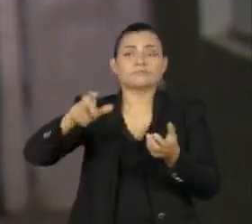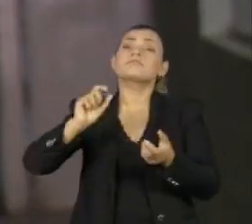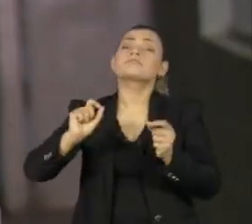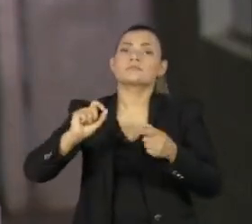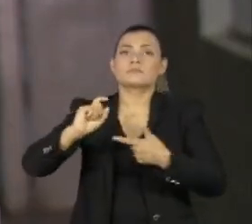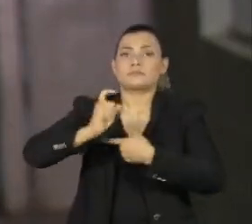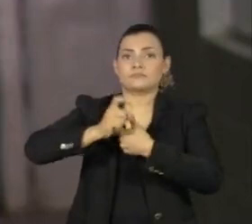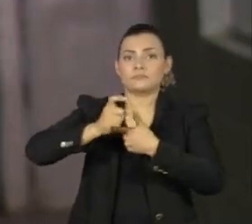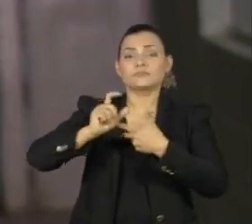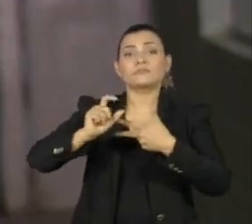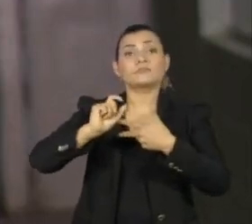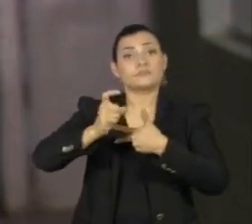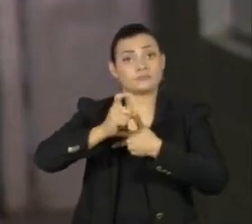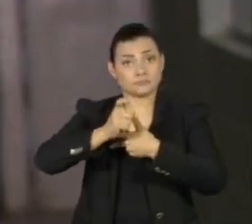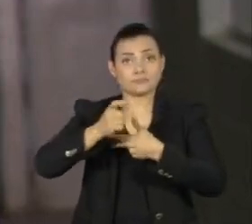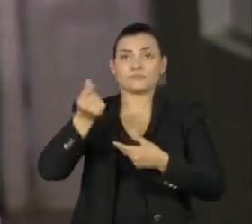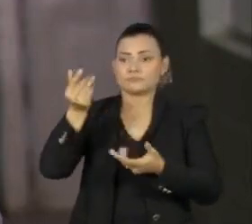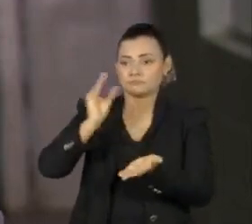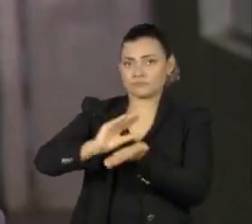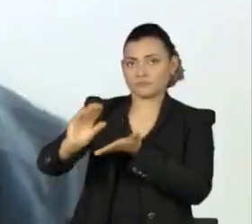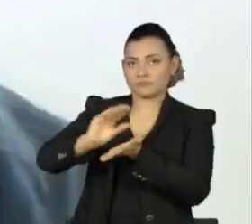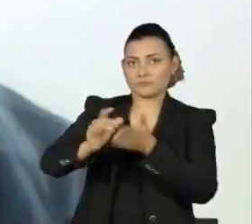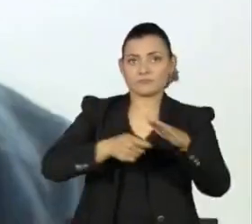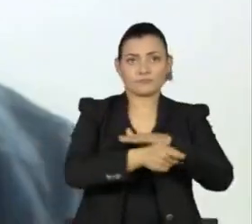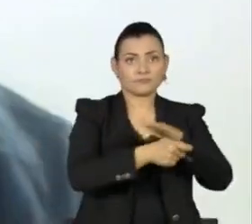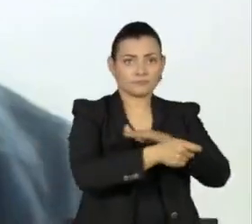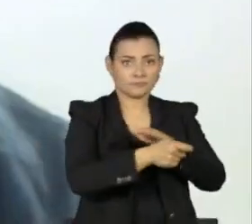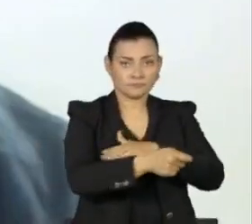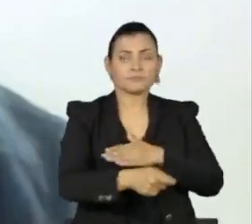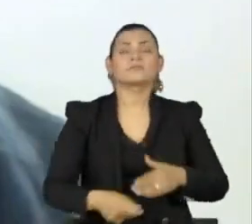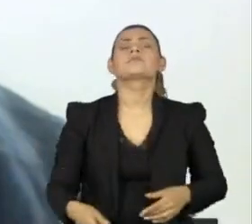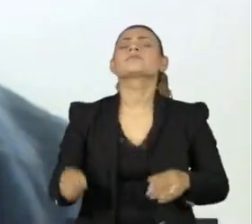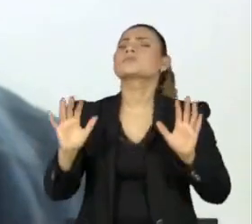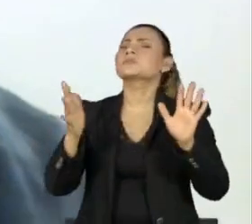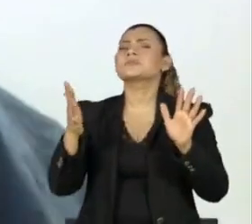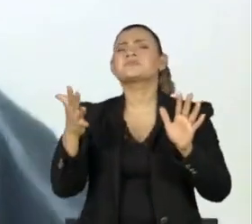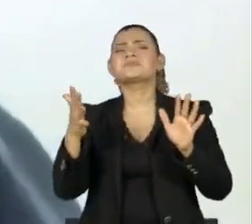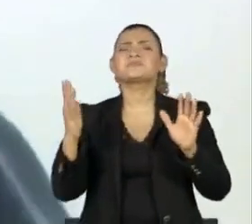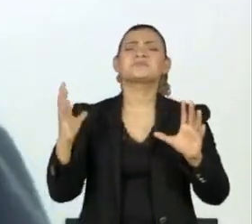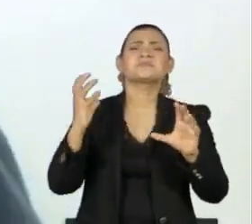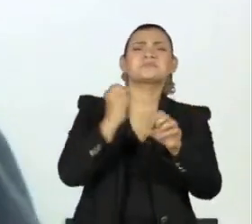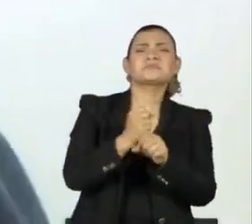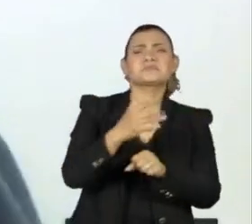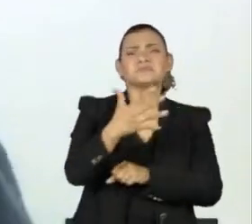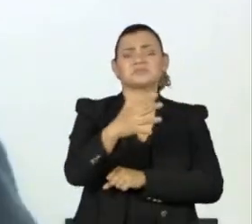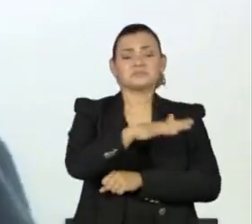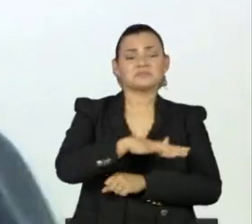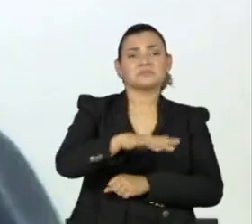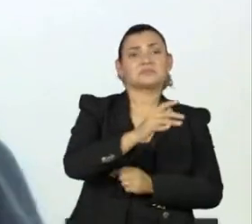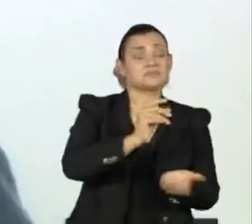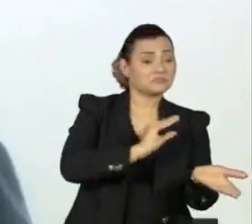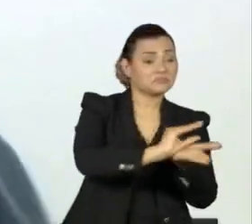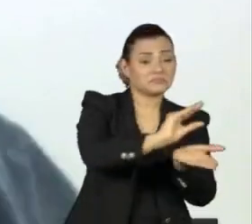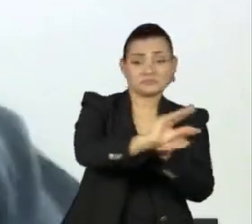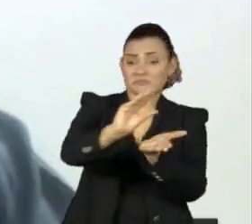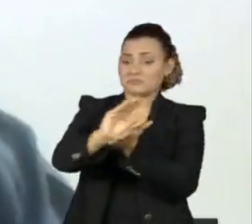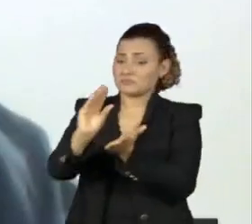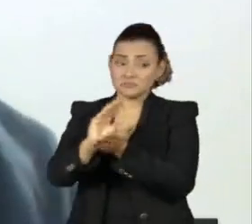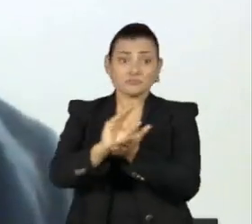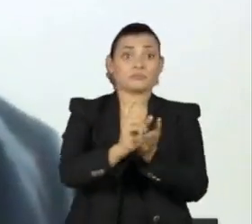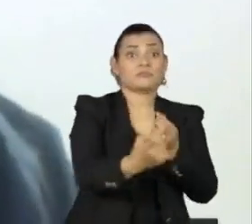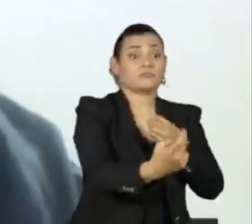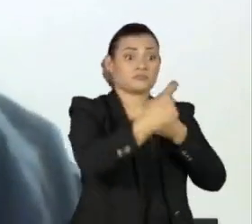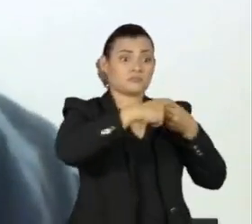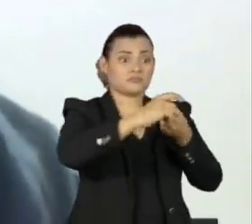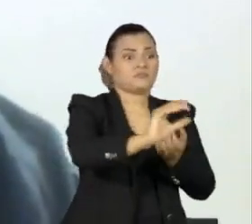inclui o custeio da máquina pública e investimentos. São gastos com baixos retornos econômicos, baixos retornos